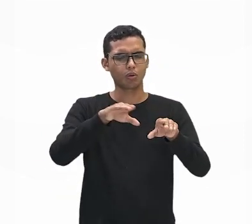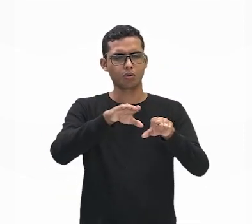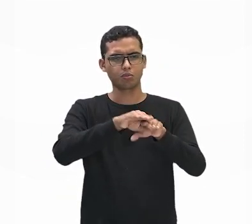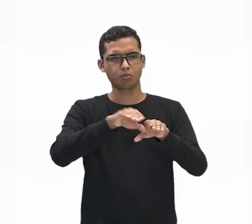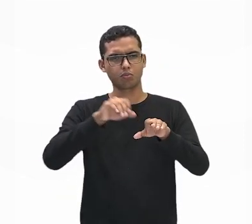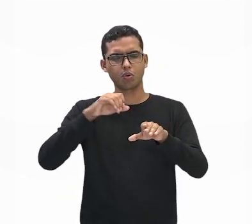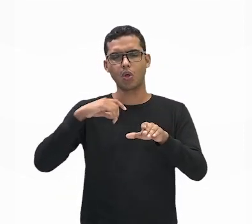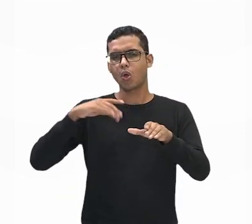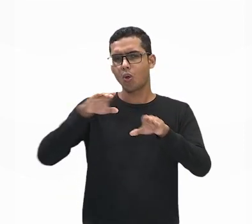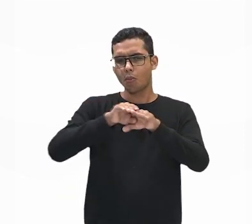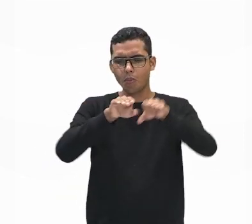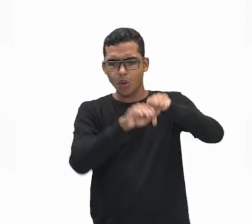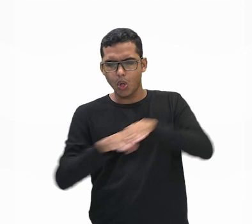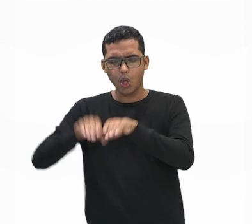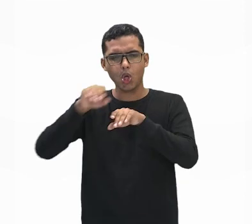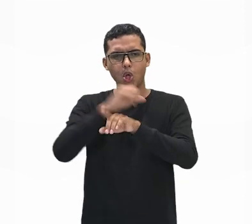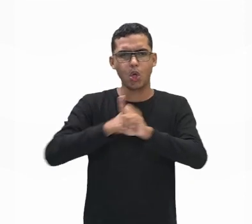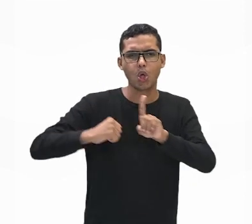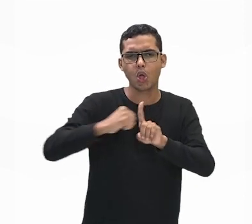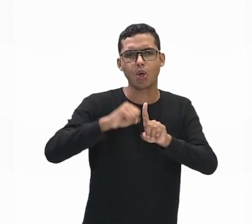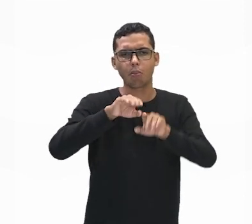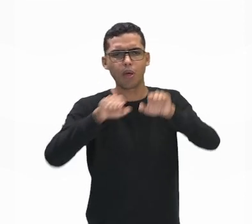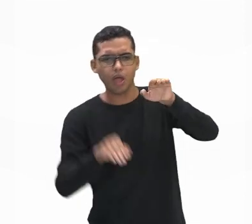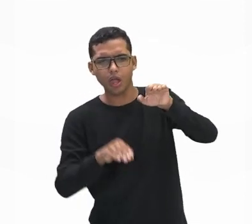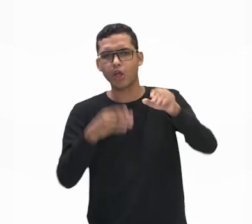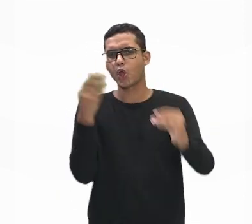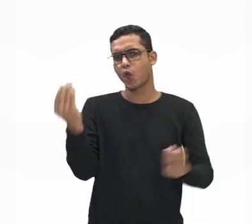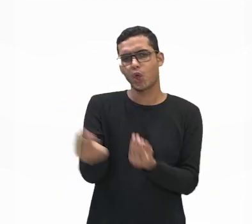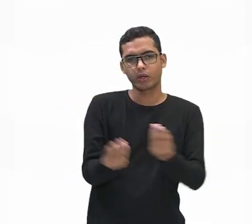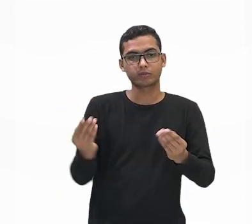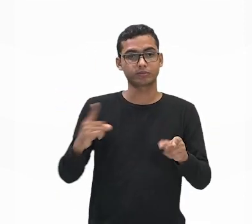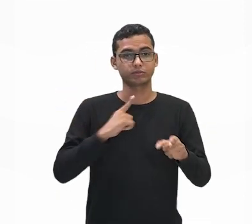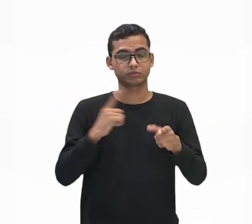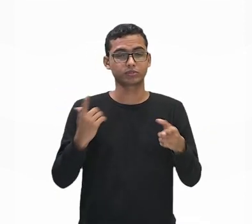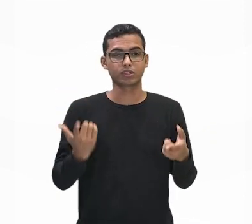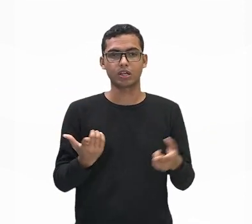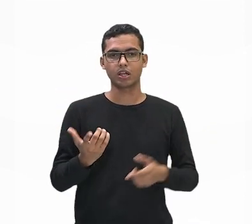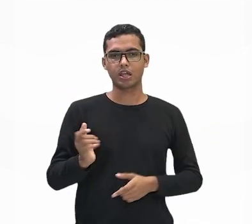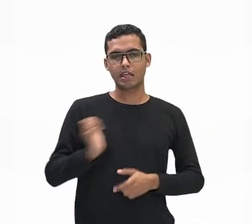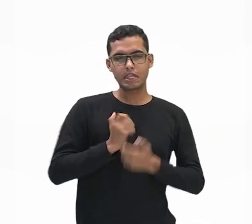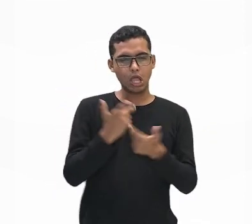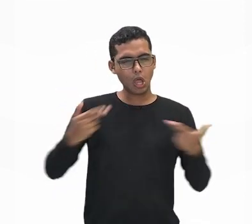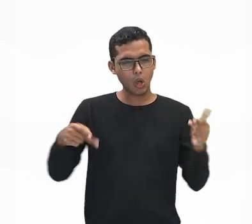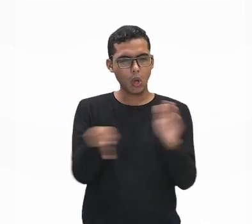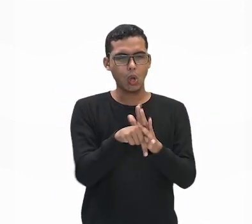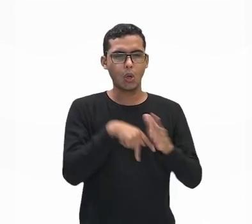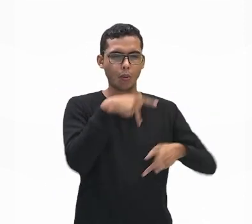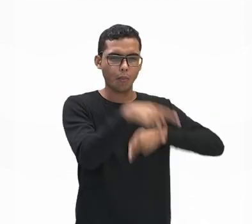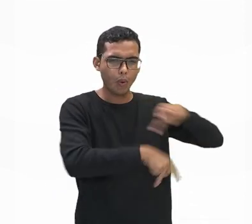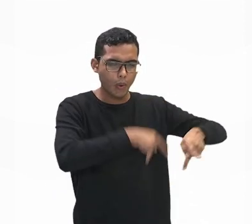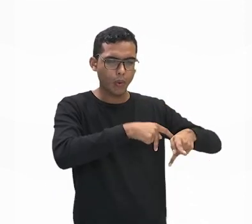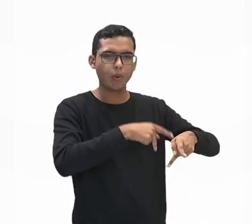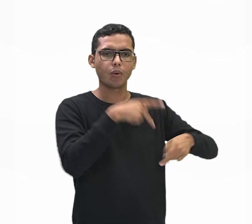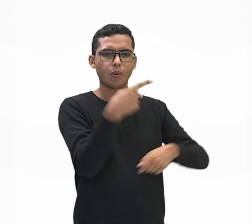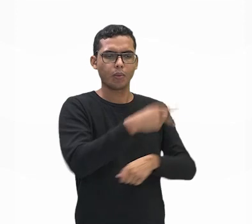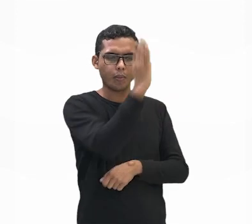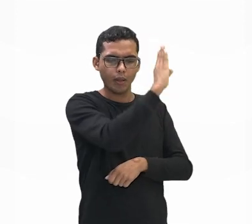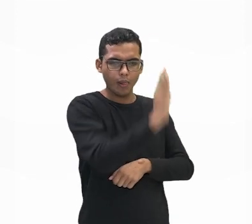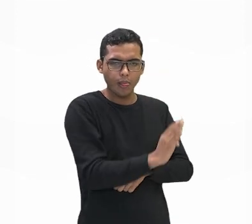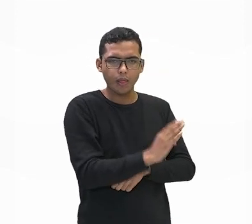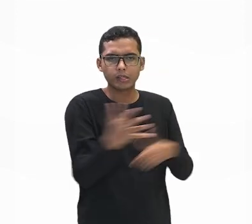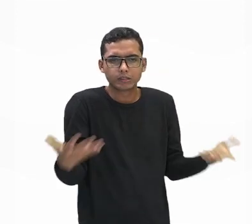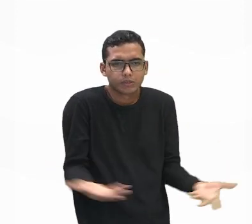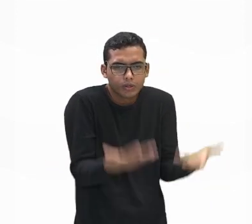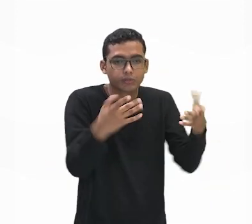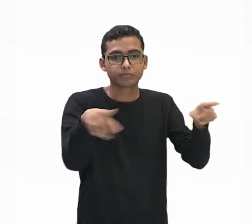nacional fazer com que tudo que é produzido acabe chegando para a população mais pobre e também buscar essa coisa de